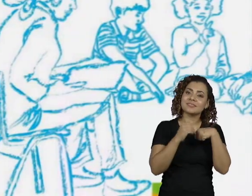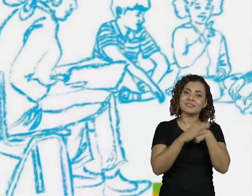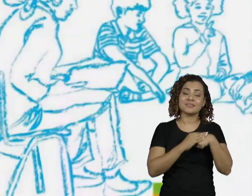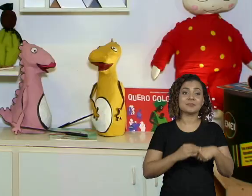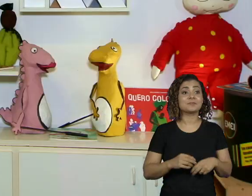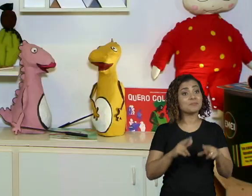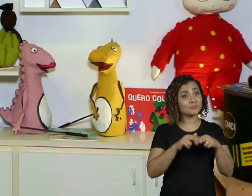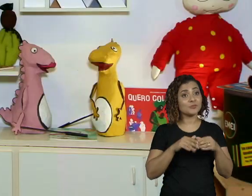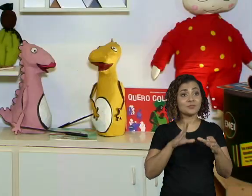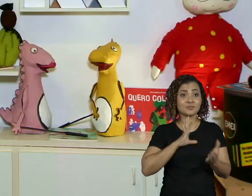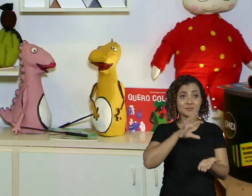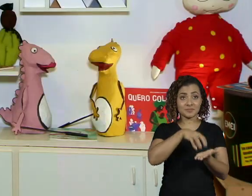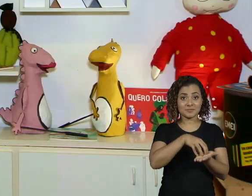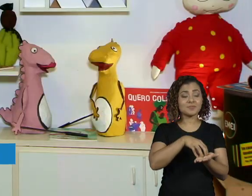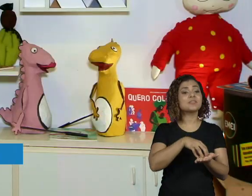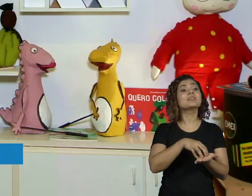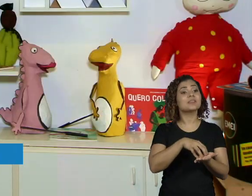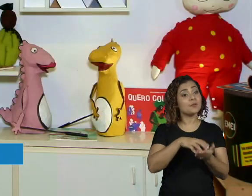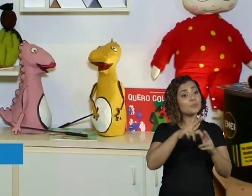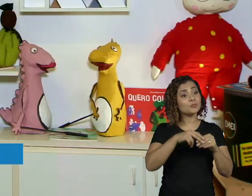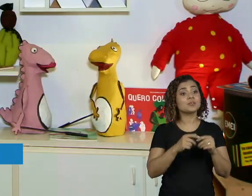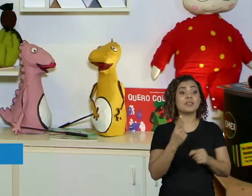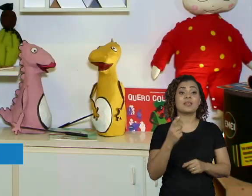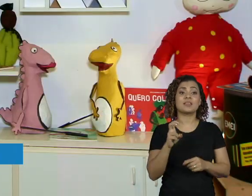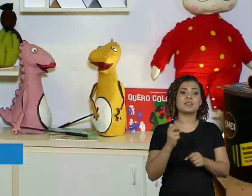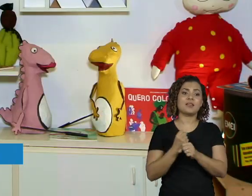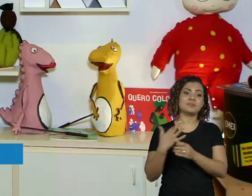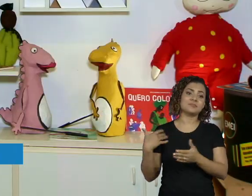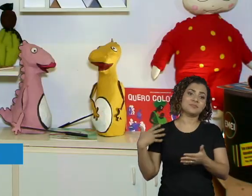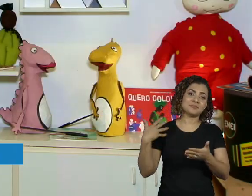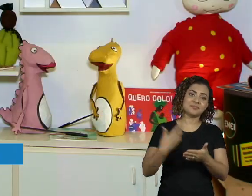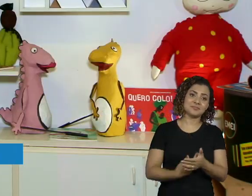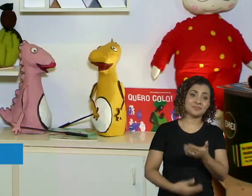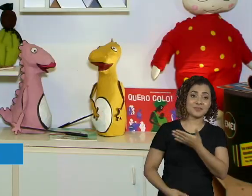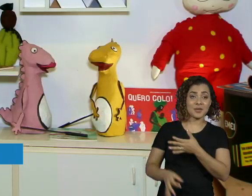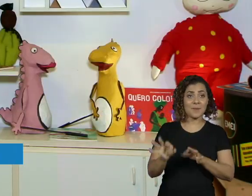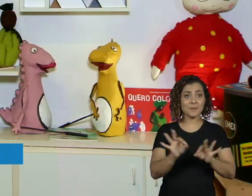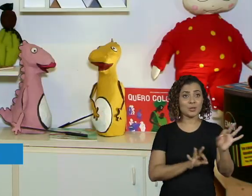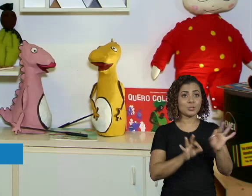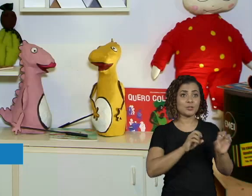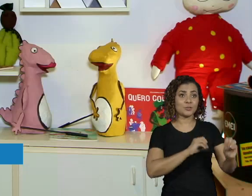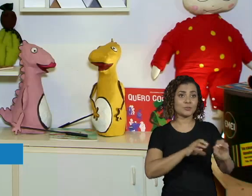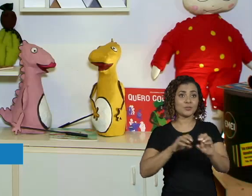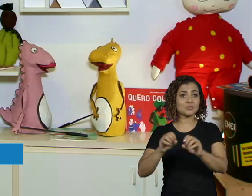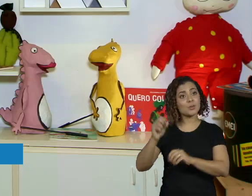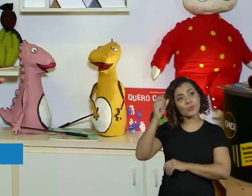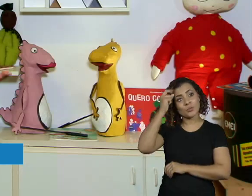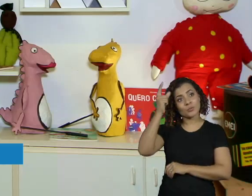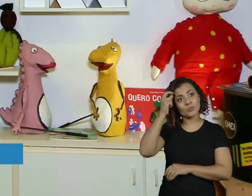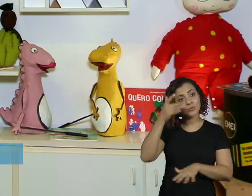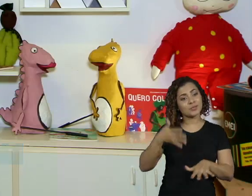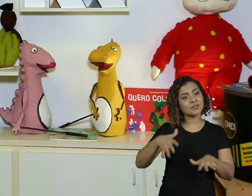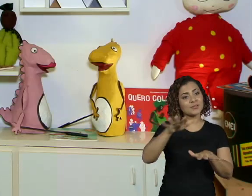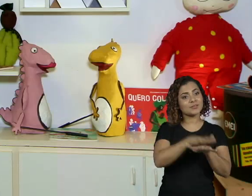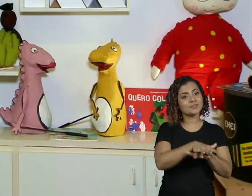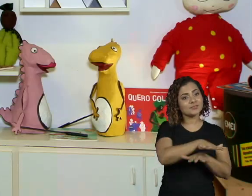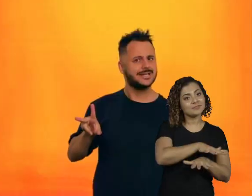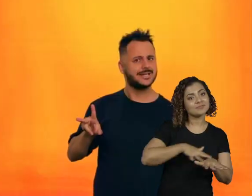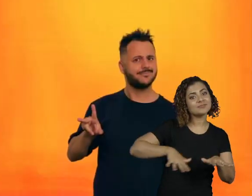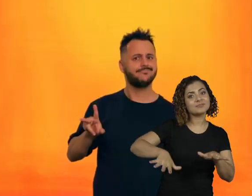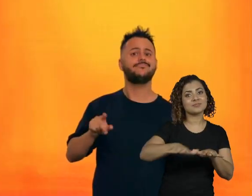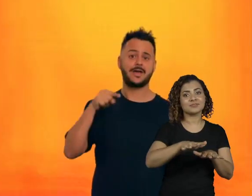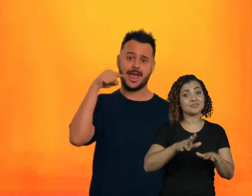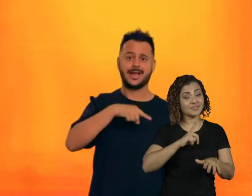Mocipe, que tem 15 anos de existência e desenvolve projetos de educação e cultura inclusivas nessa interface.